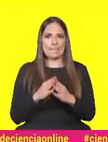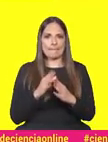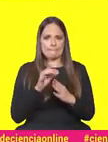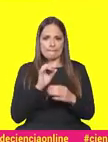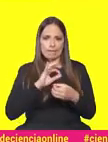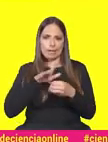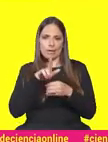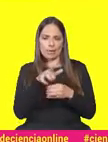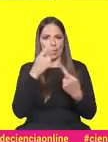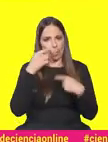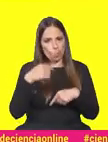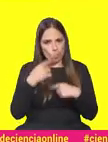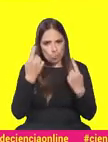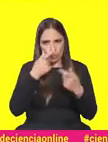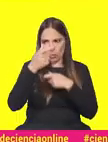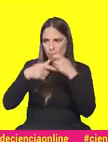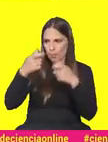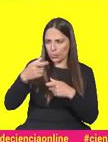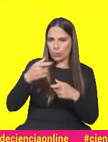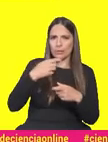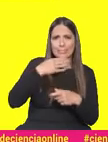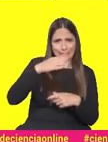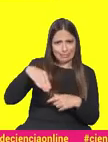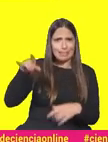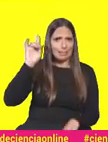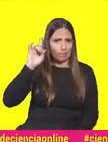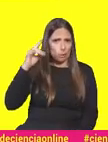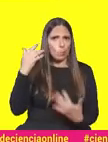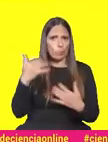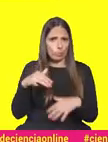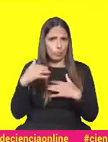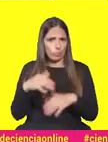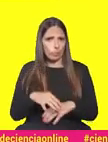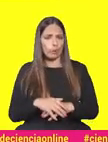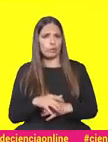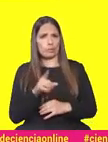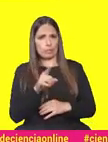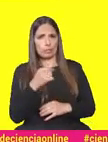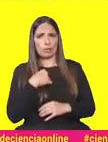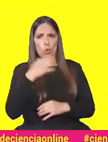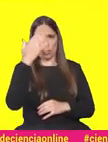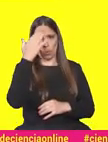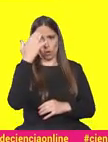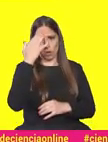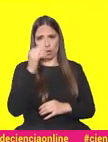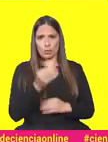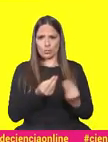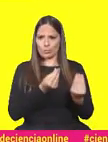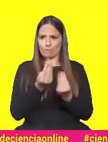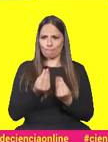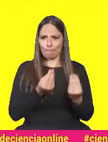esta pandemia veio mostrar também às pessoas que a ciência é importante. E isso eu acho que, no meio de